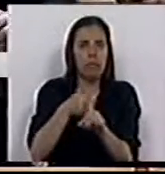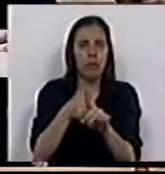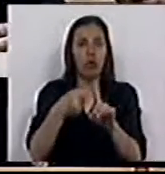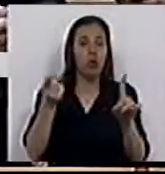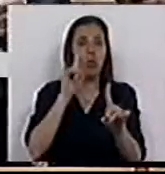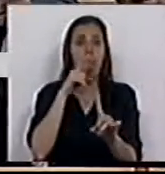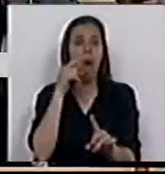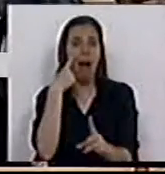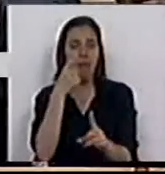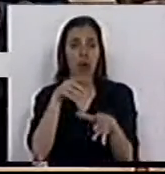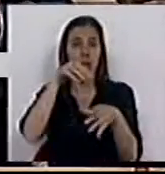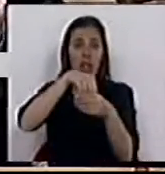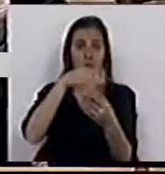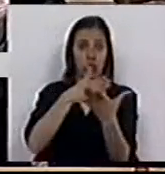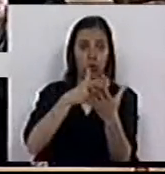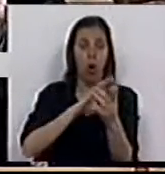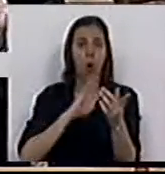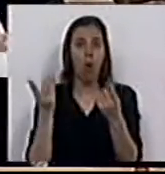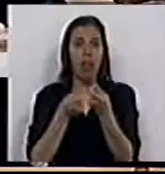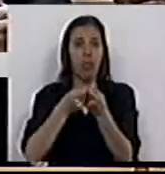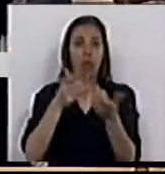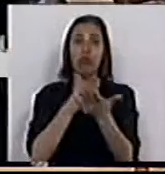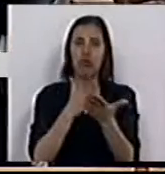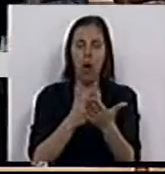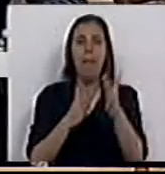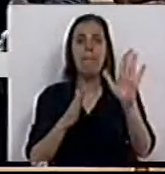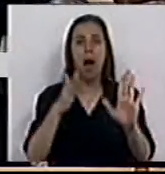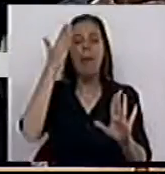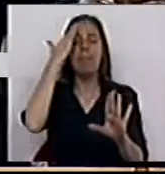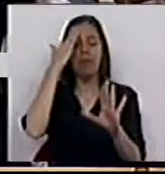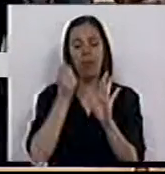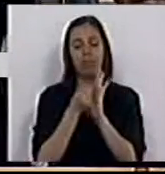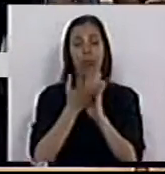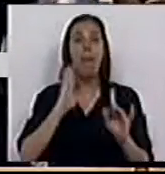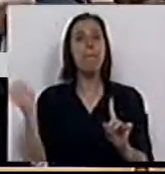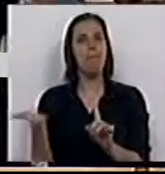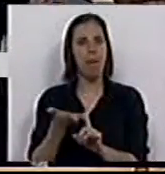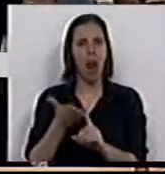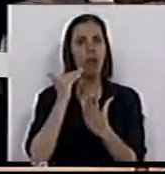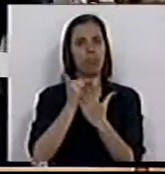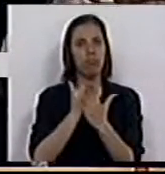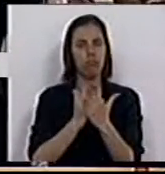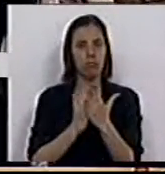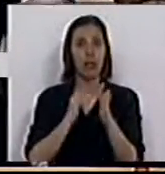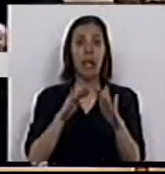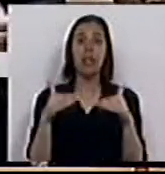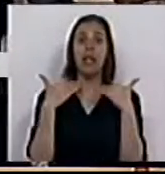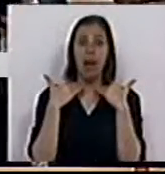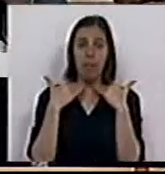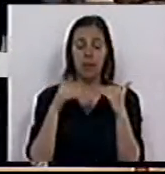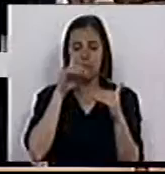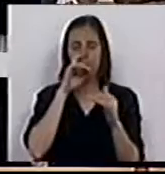que se possam verificar em meio escolar ou nas suas imediações. já prevê um conjunto de penas, inclusive de internamento.